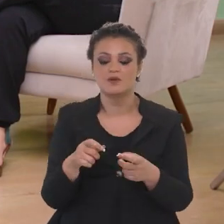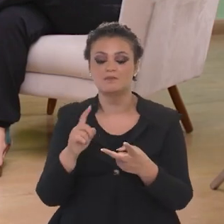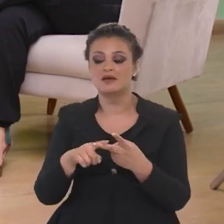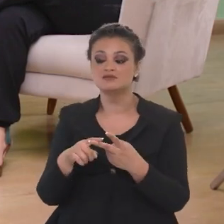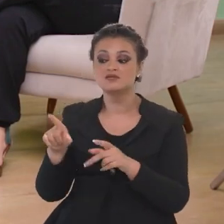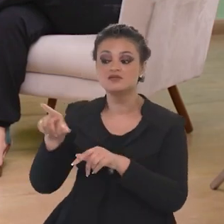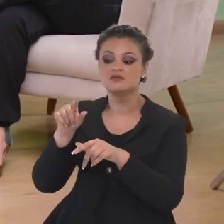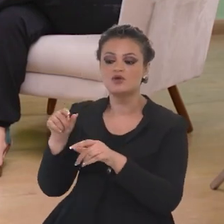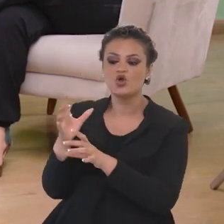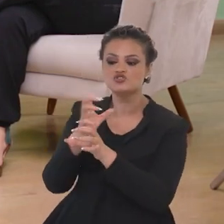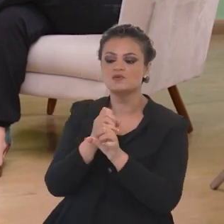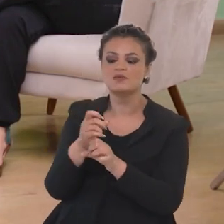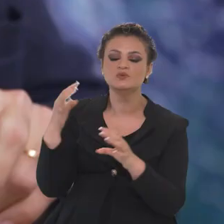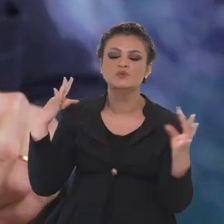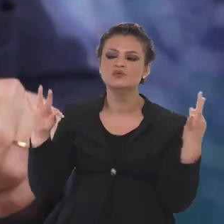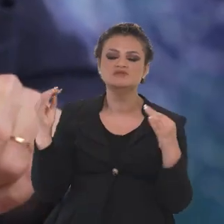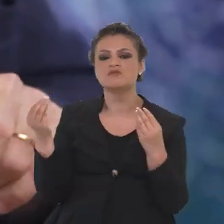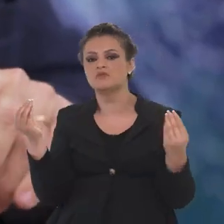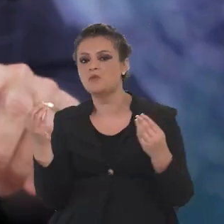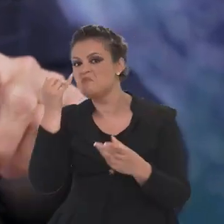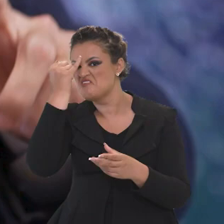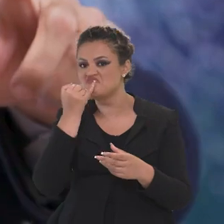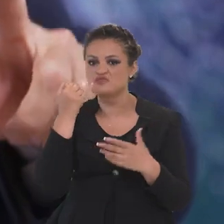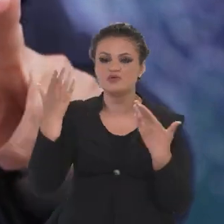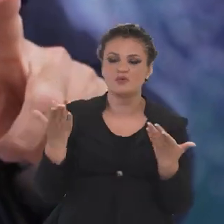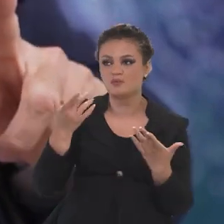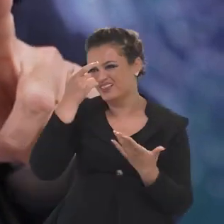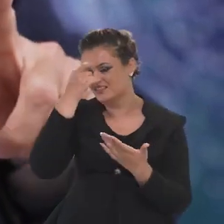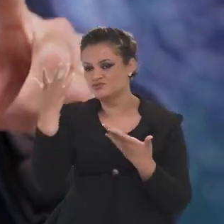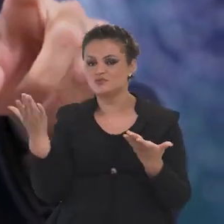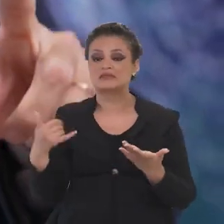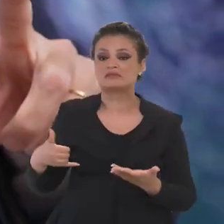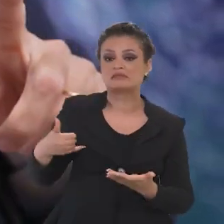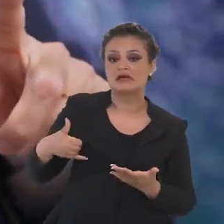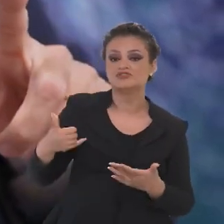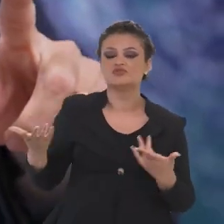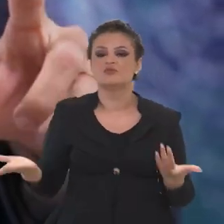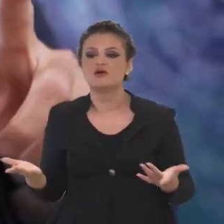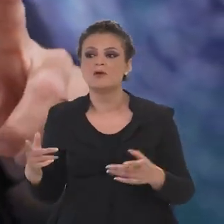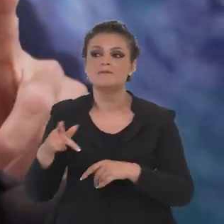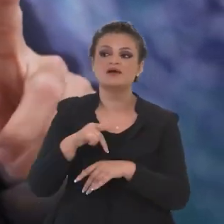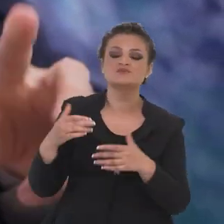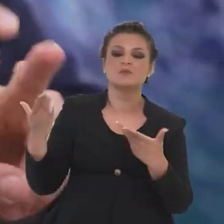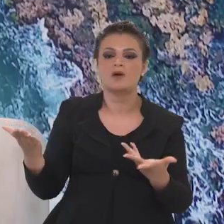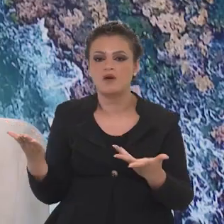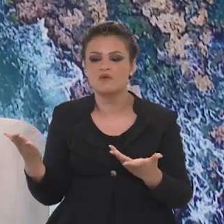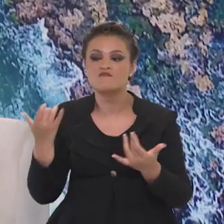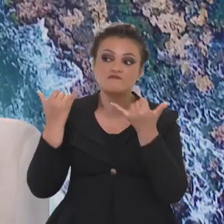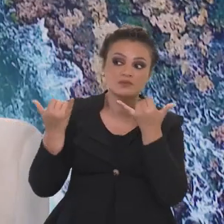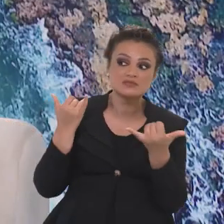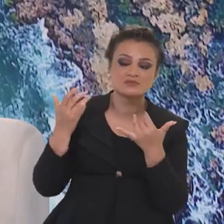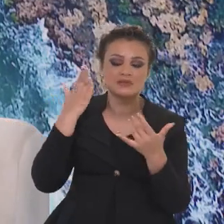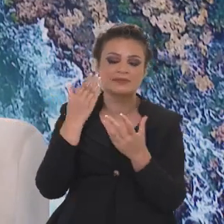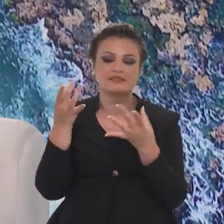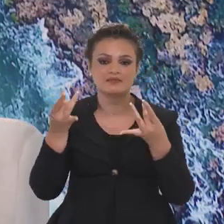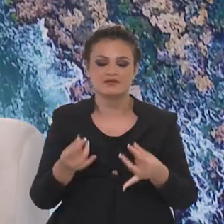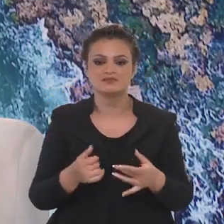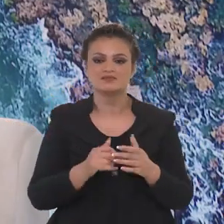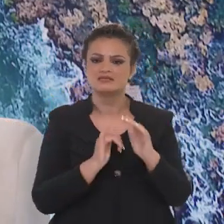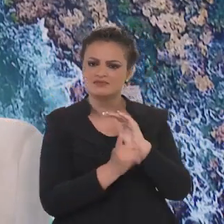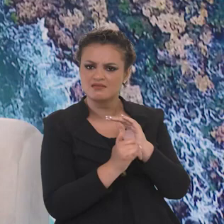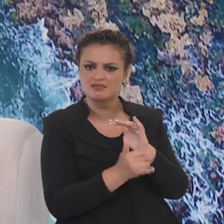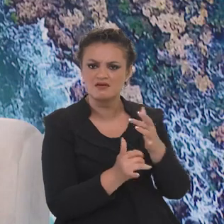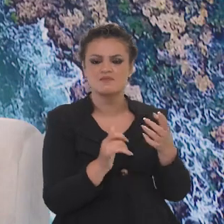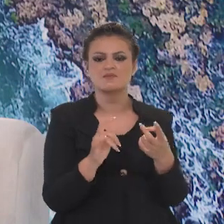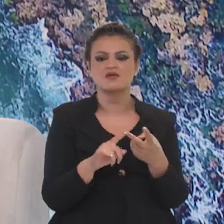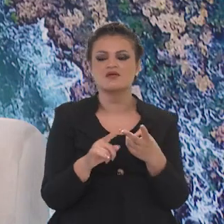a medição dos turistas. Que turista vem? Como pensa? Que idade tem? De onde está vindo? Qualificar essa informação. Como que as